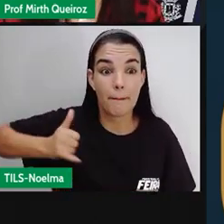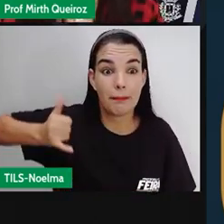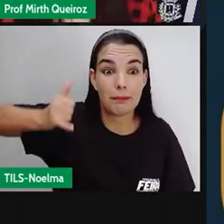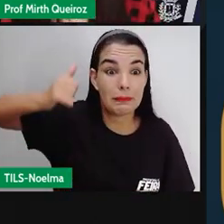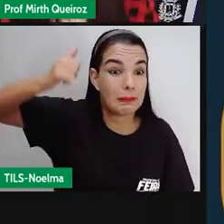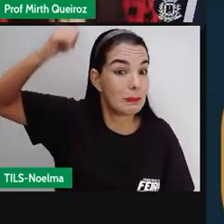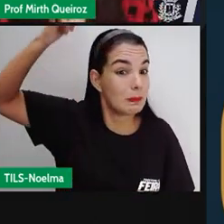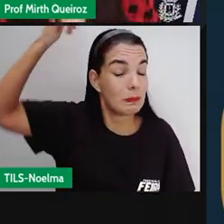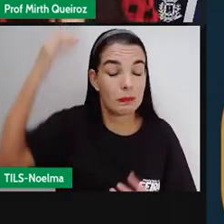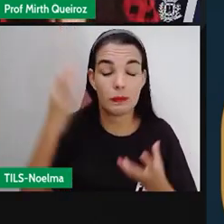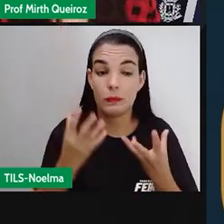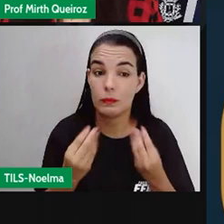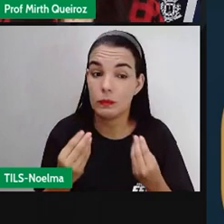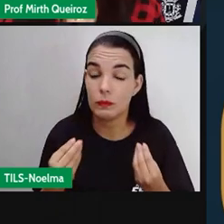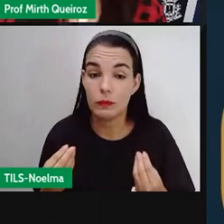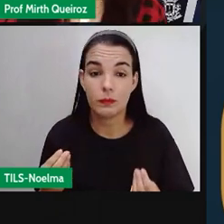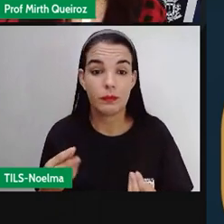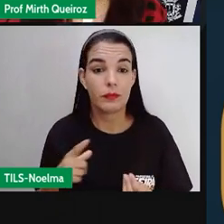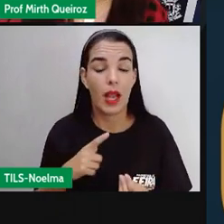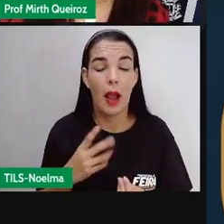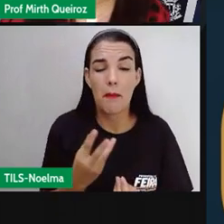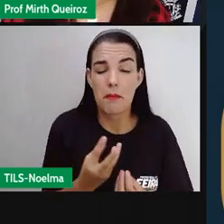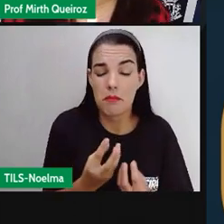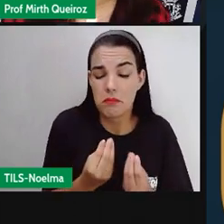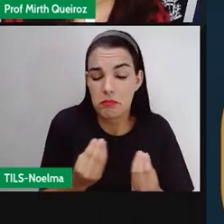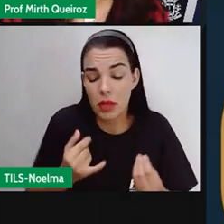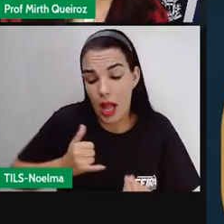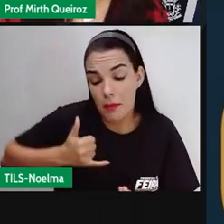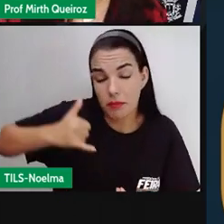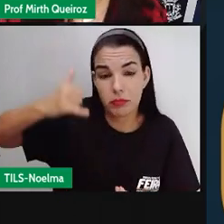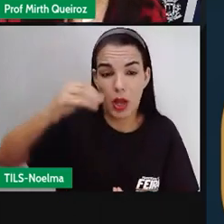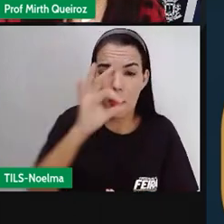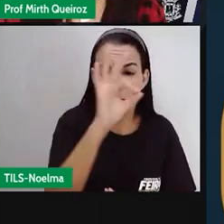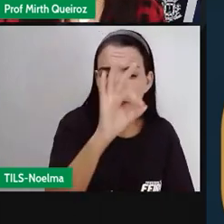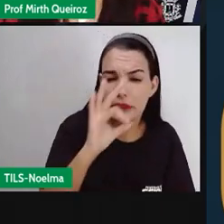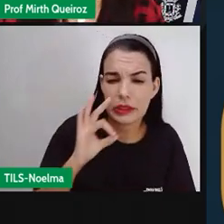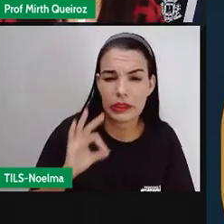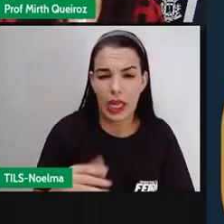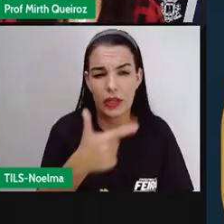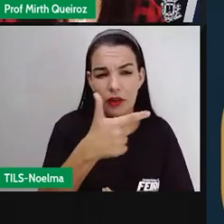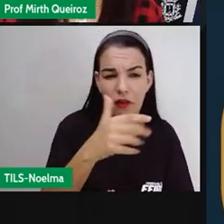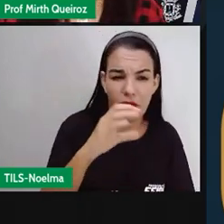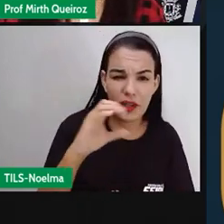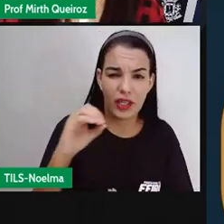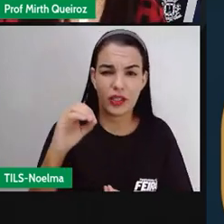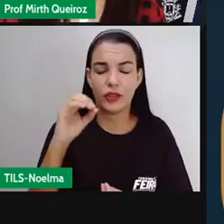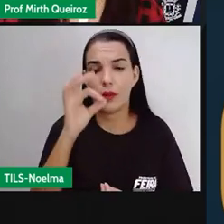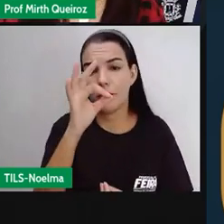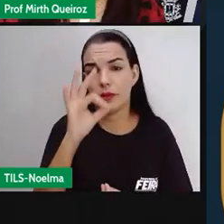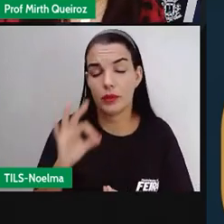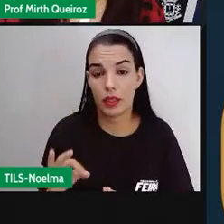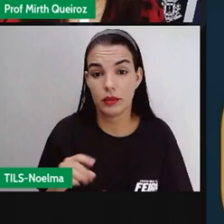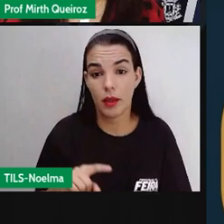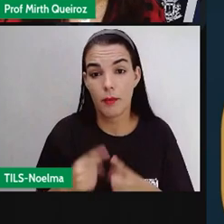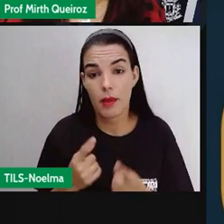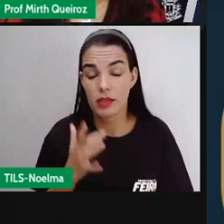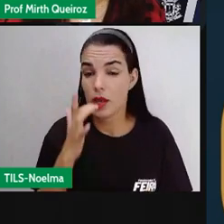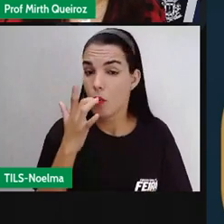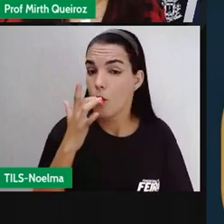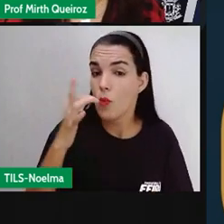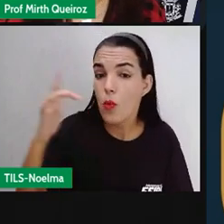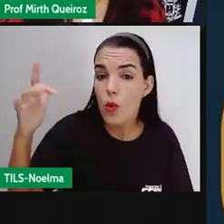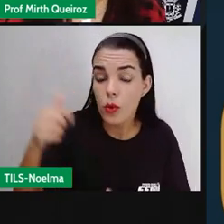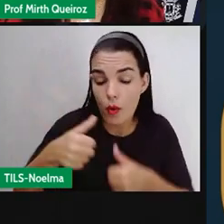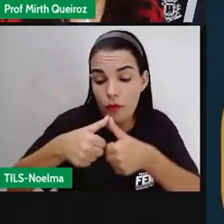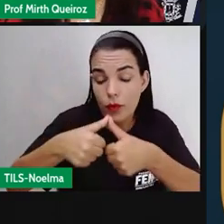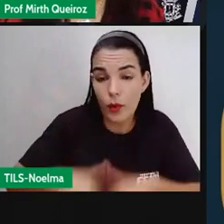derrama, se tinha o quinto, né? Que era os 20% de toda a extração do ouro, só que o ouro começou a ficar